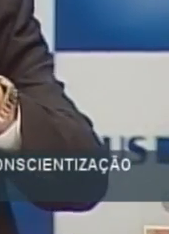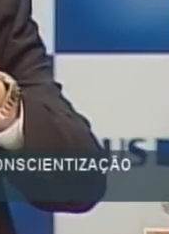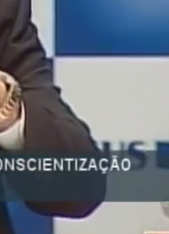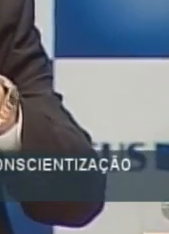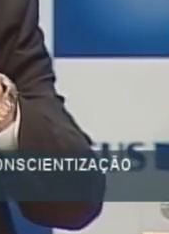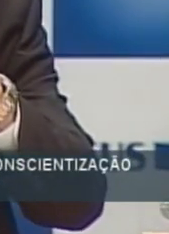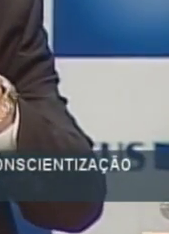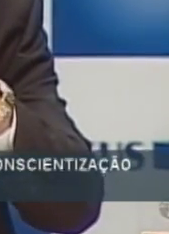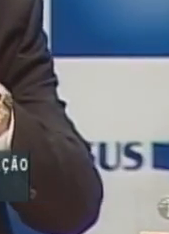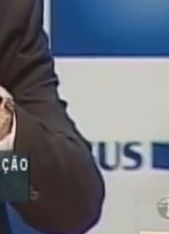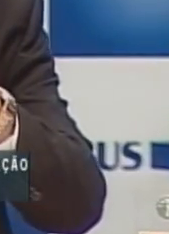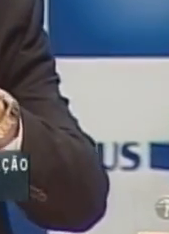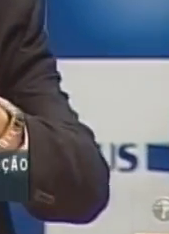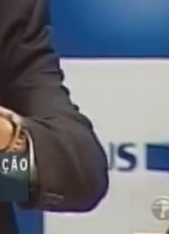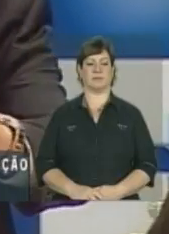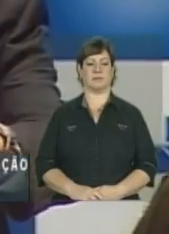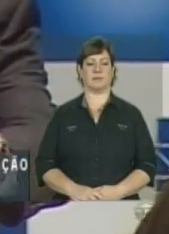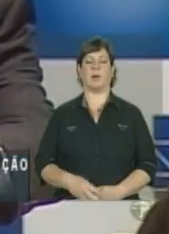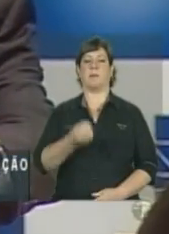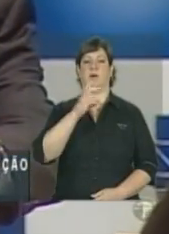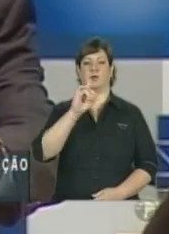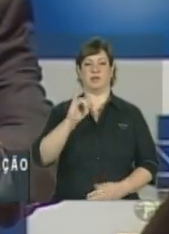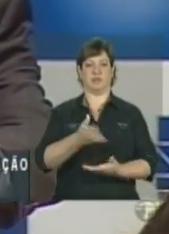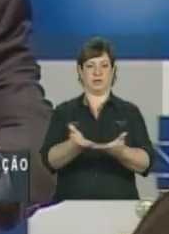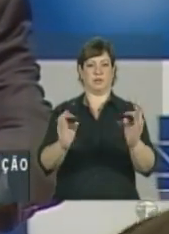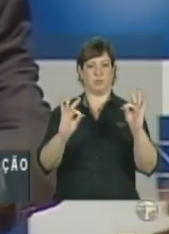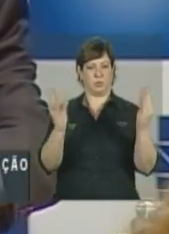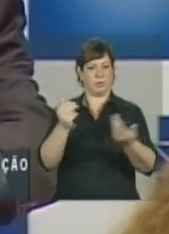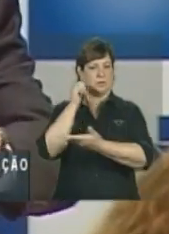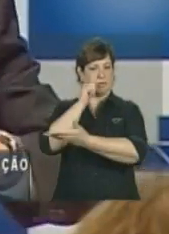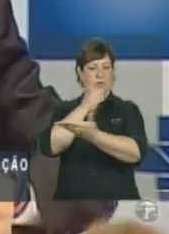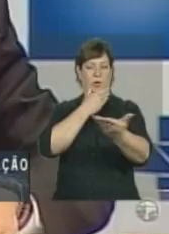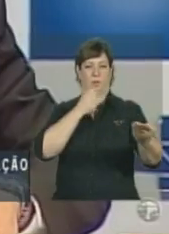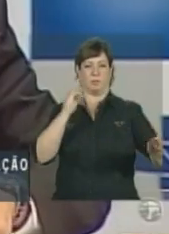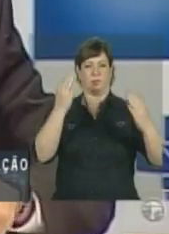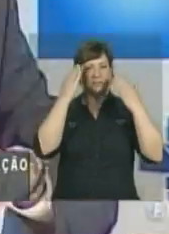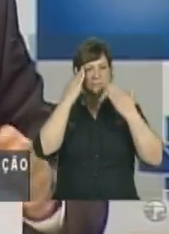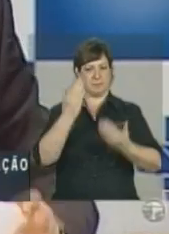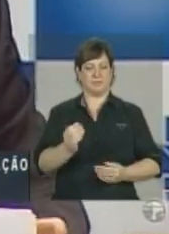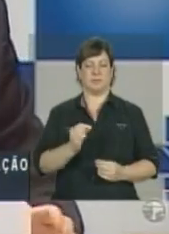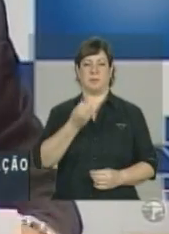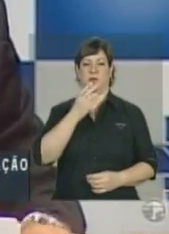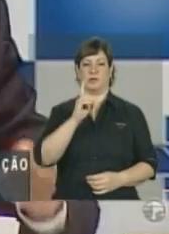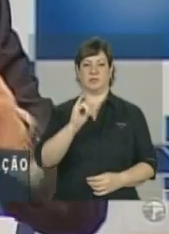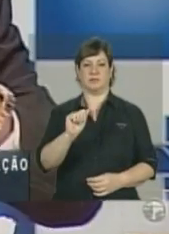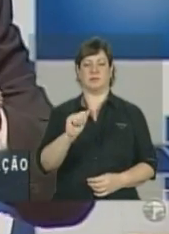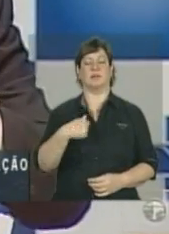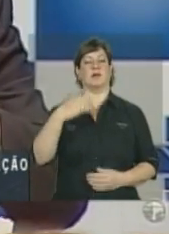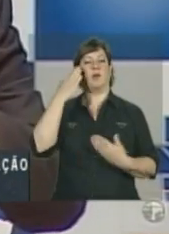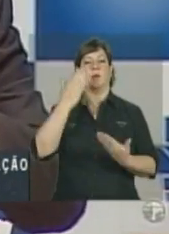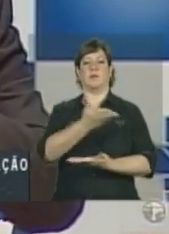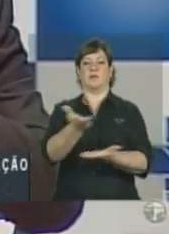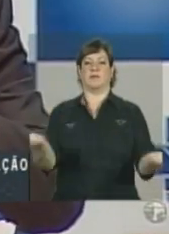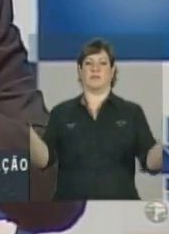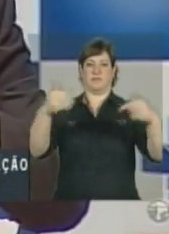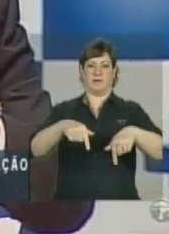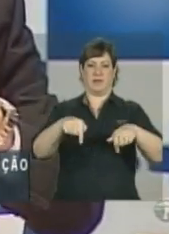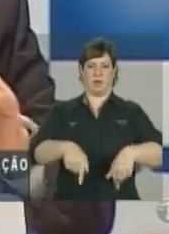Padilha. Bom dia a todos, bom dia a todas. Queria agradecer a presença de todos aqui,